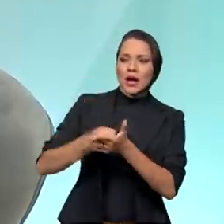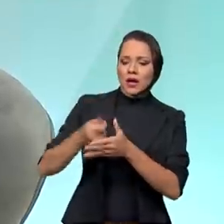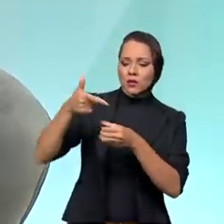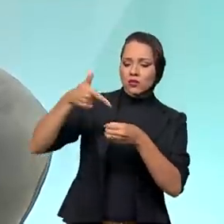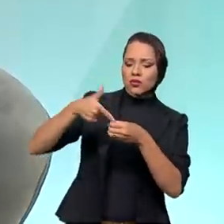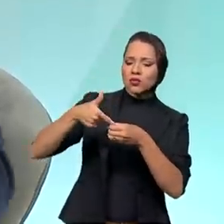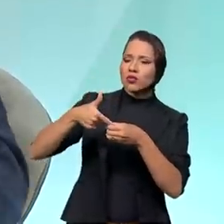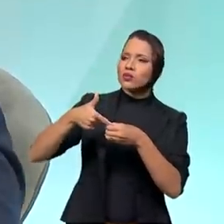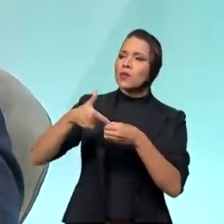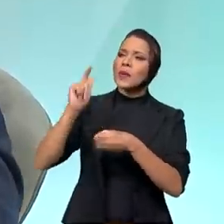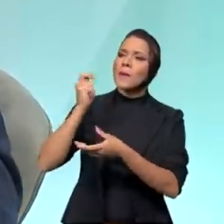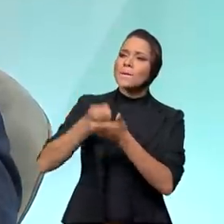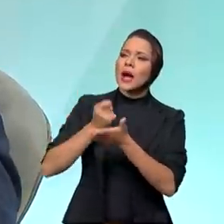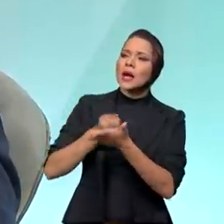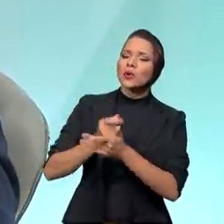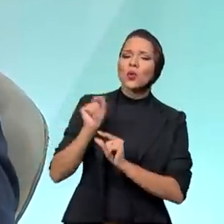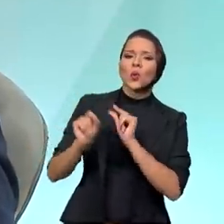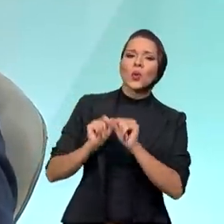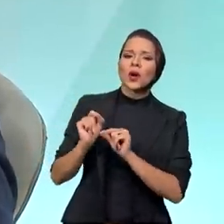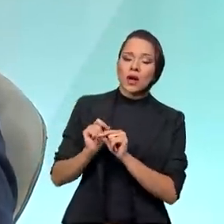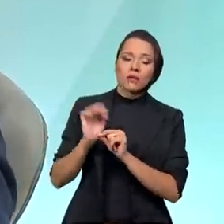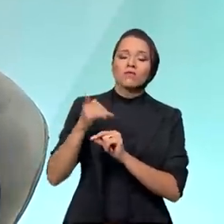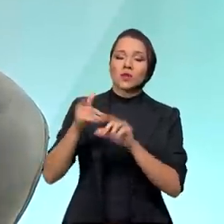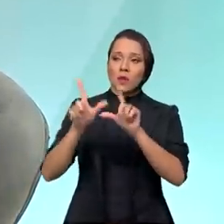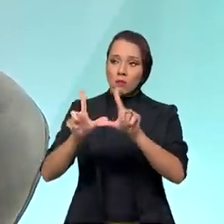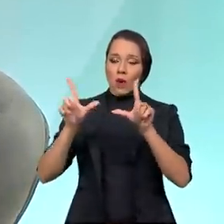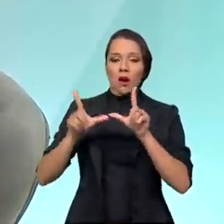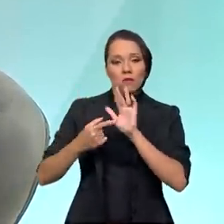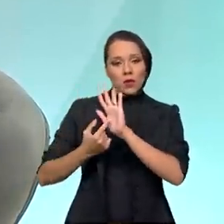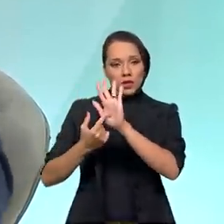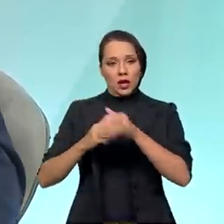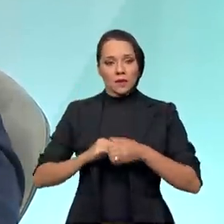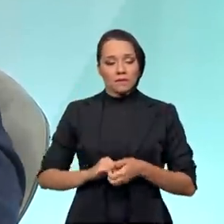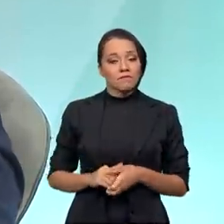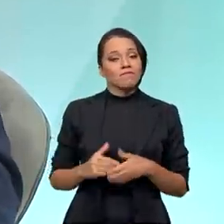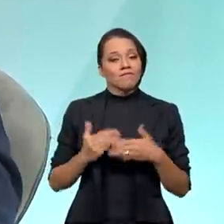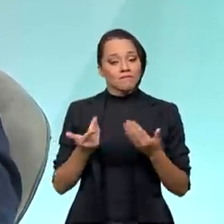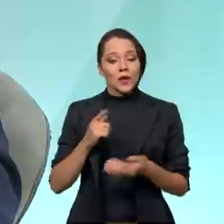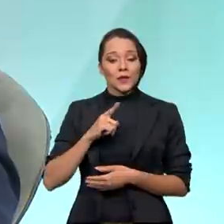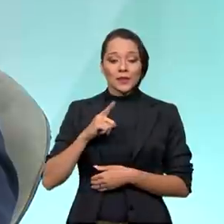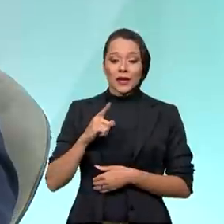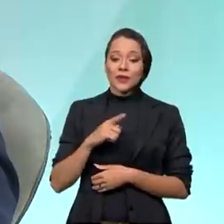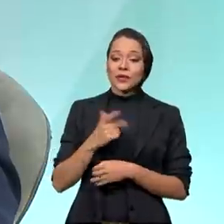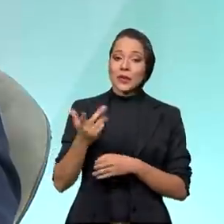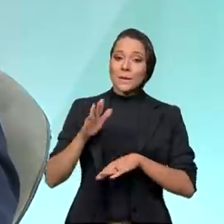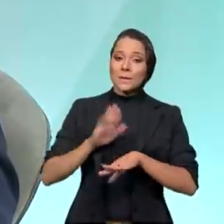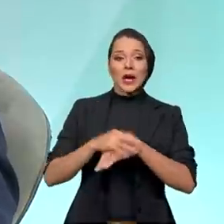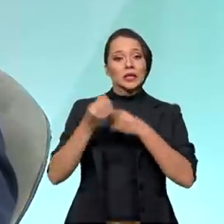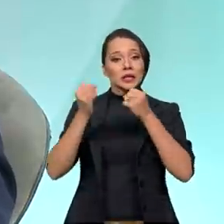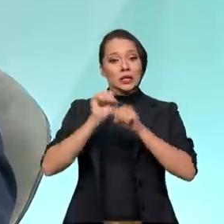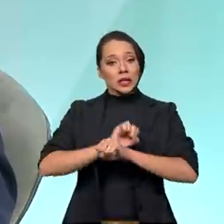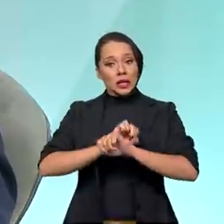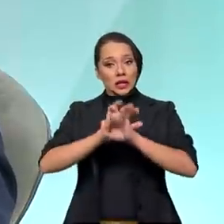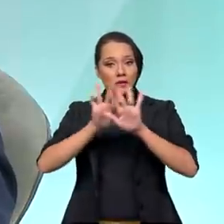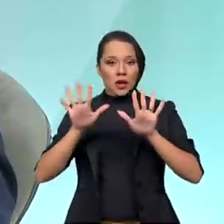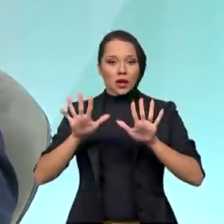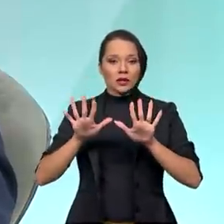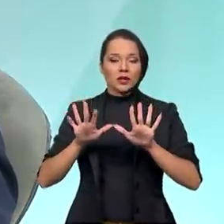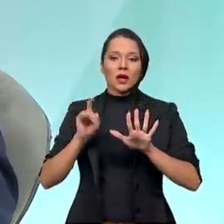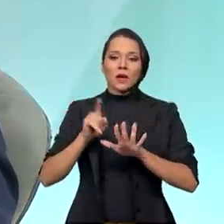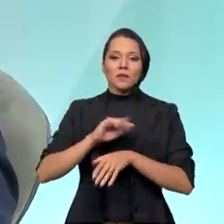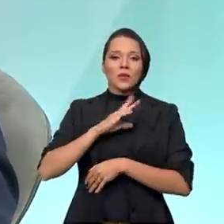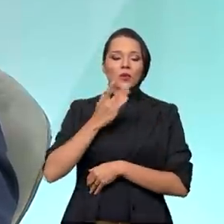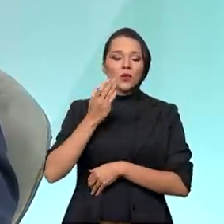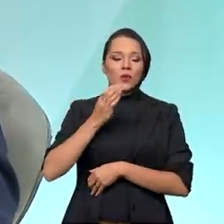formação de preço dos combustíveis, correto? Então, realmente trouxe maior transparência para o